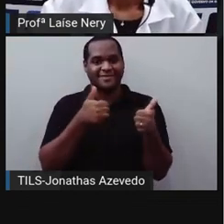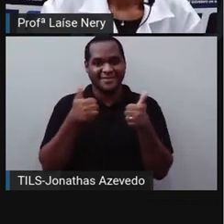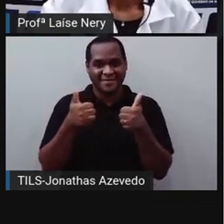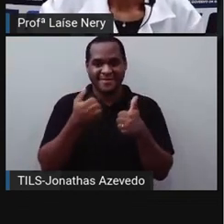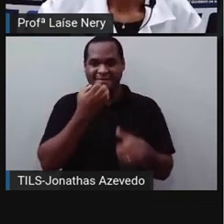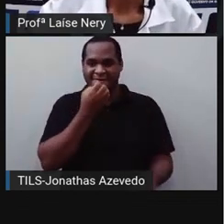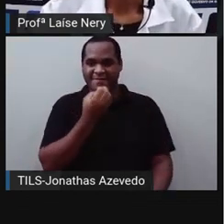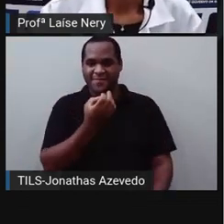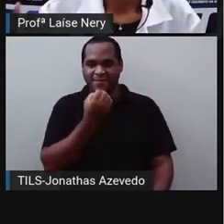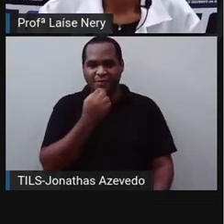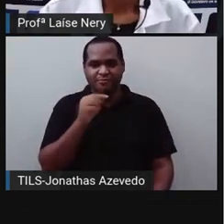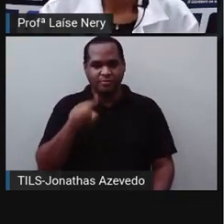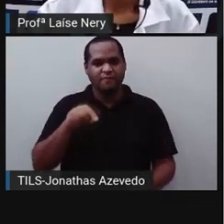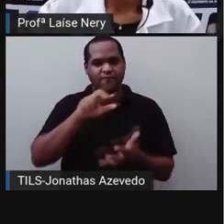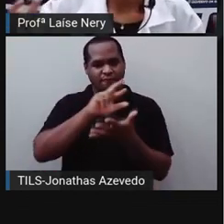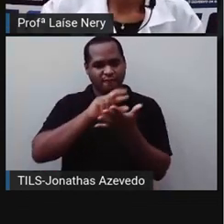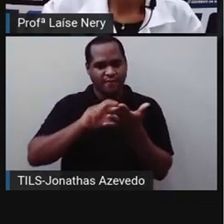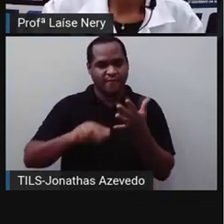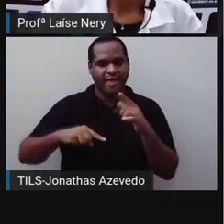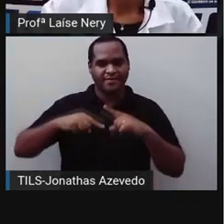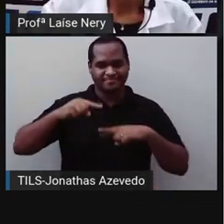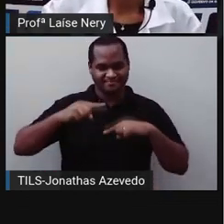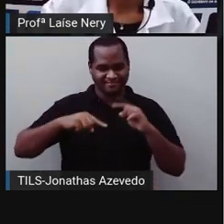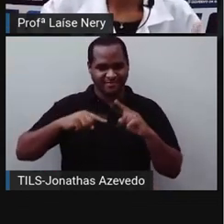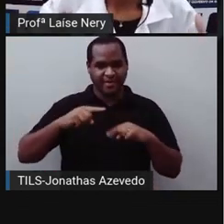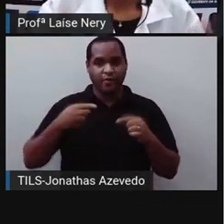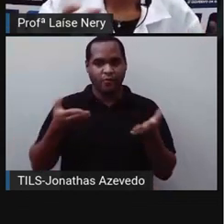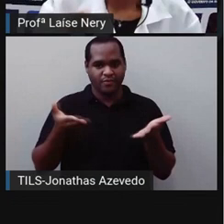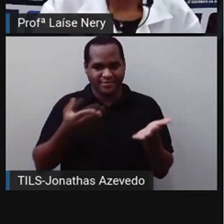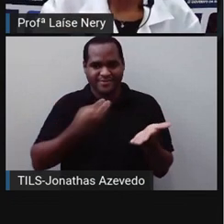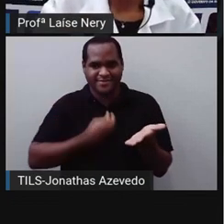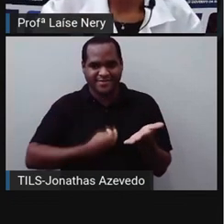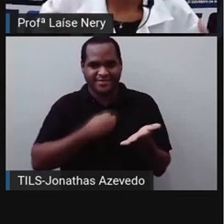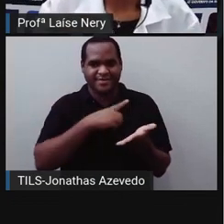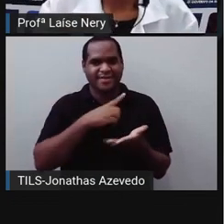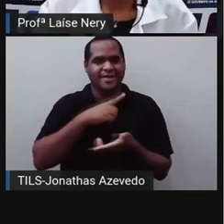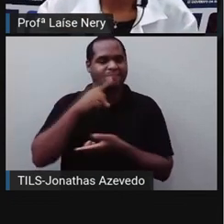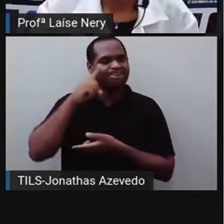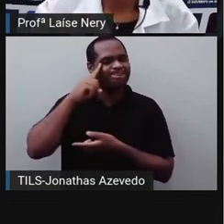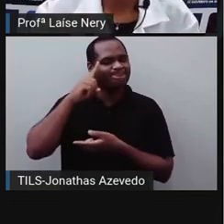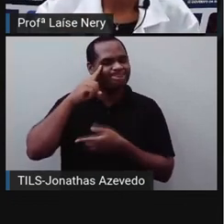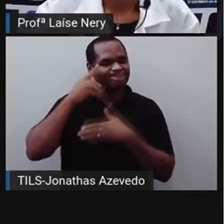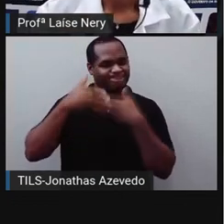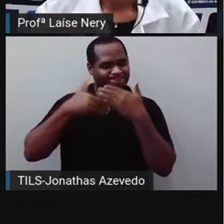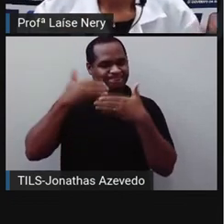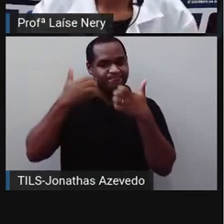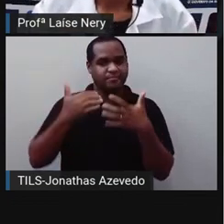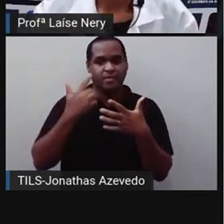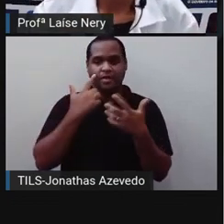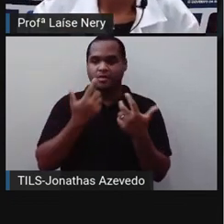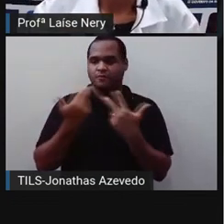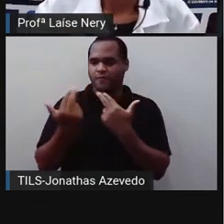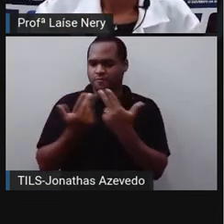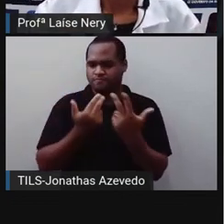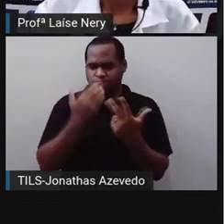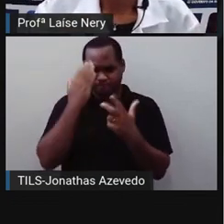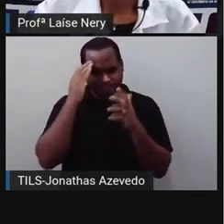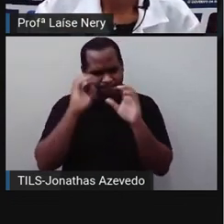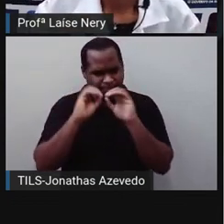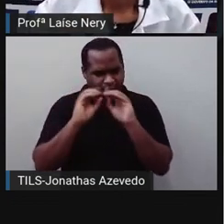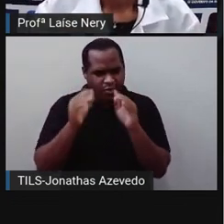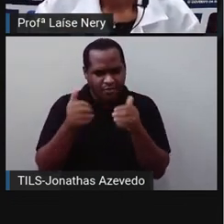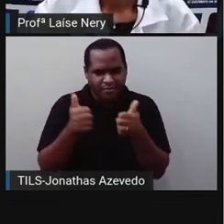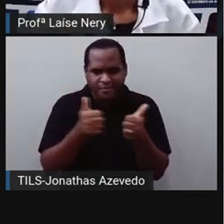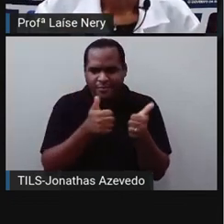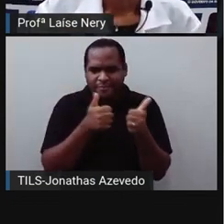Então, vários objetos do nosso cotidiano também têm essas mesmas formas. Deu para entender melhor agora?